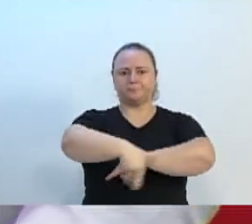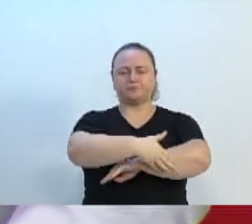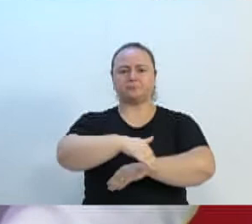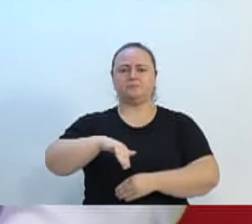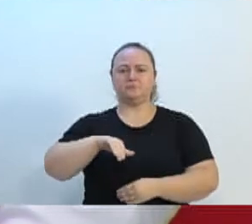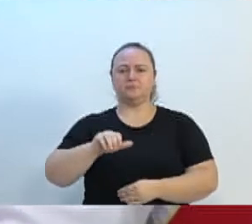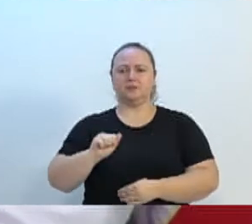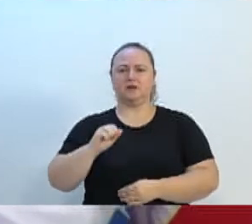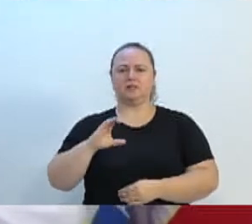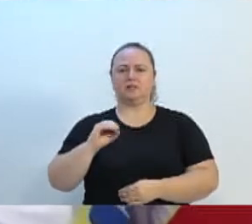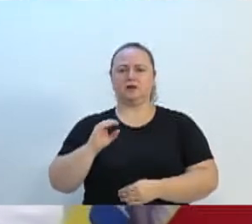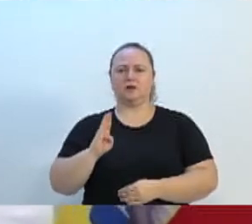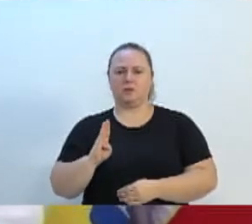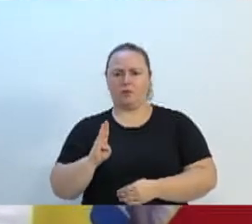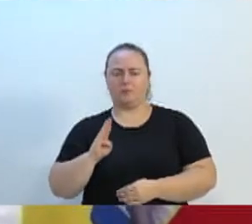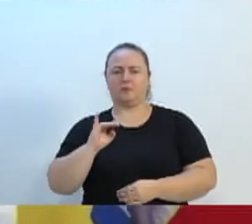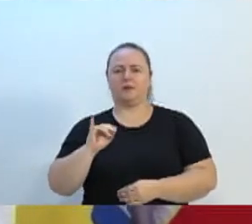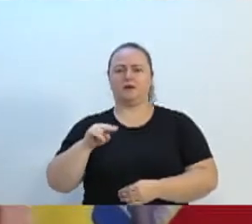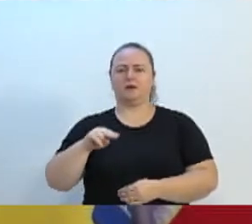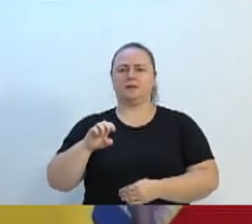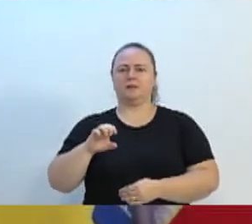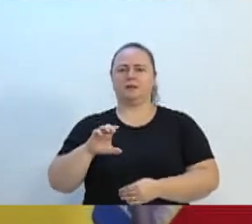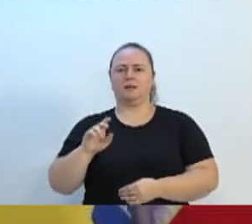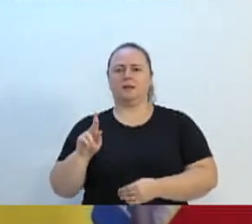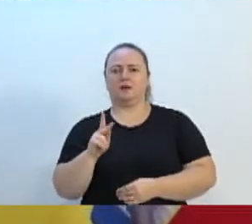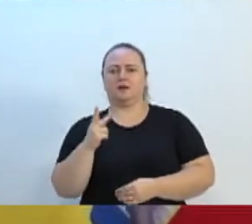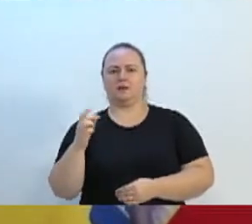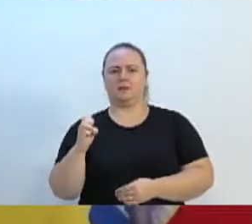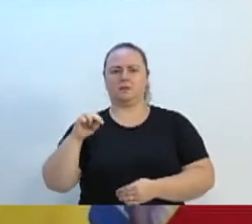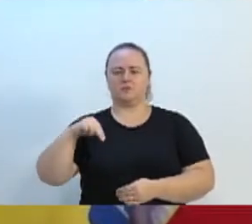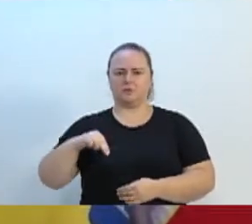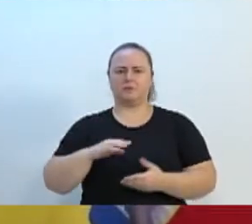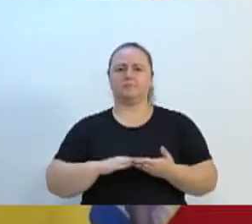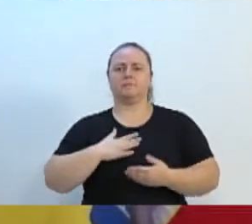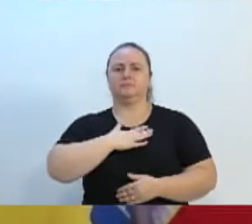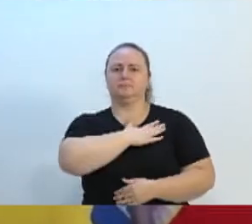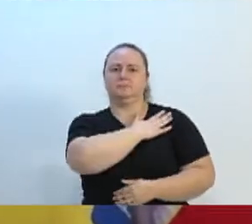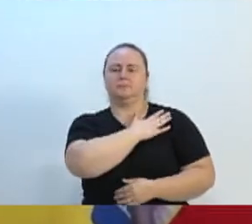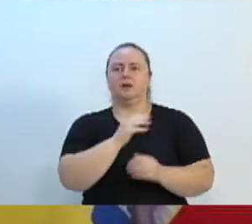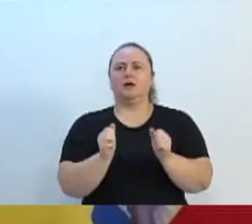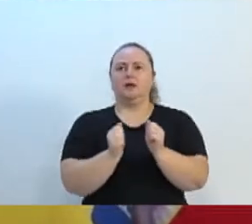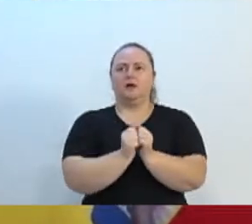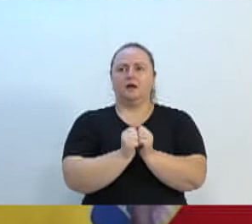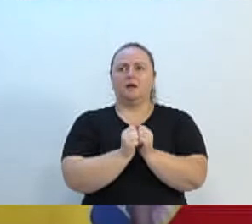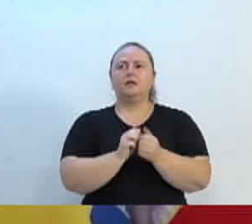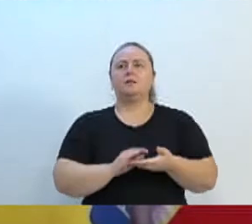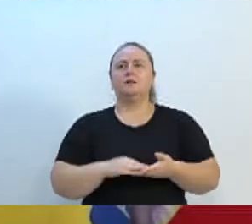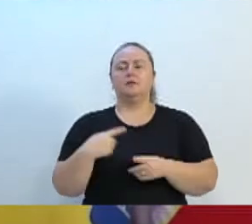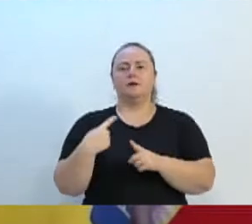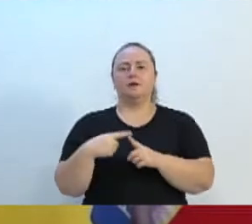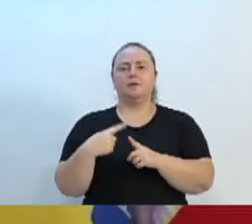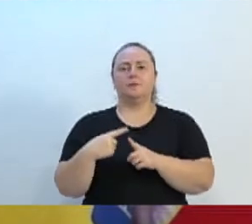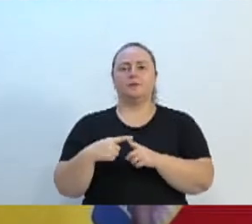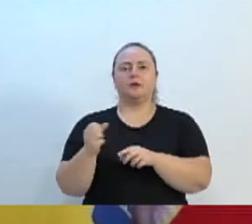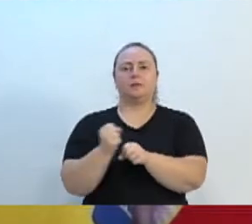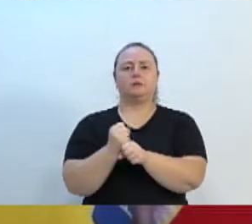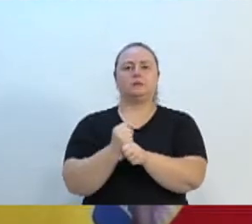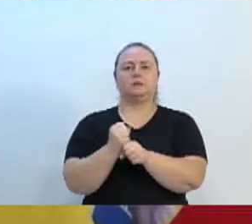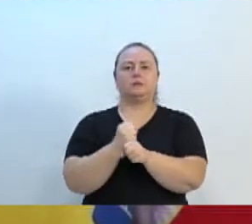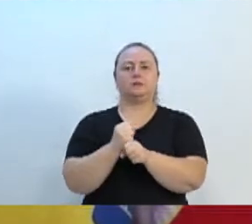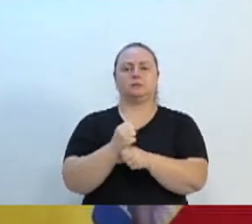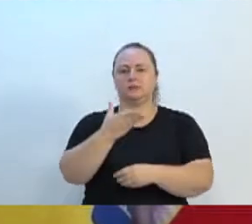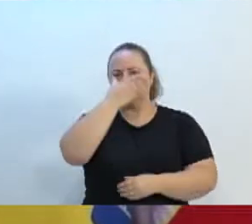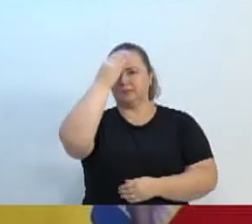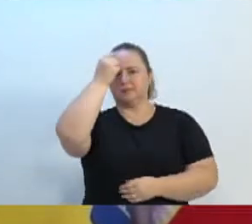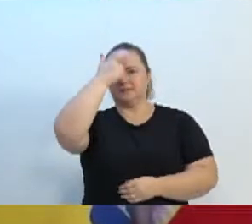chamou no canto o Napoleão, o Napoleão me chamou para o palanque, porque o vereador de 20 e poucos anos de mandato esqueceu do Ito naquele dia.